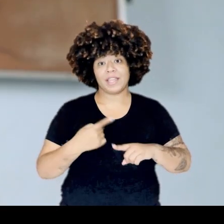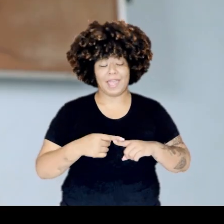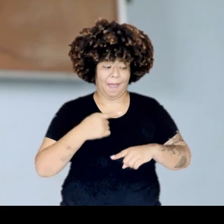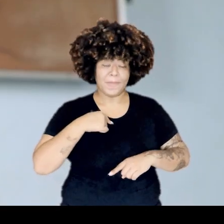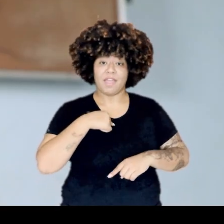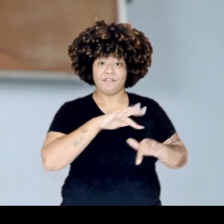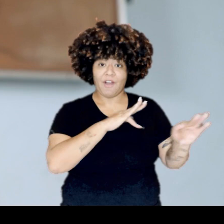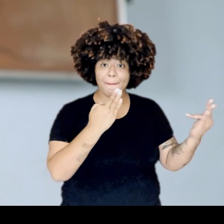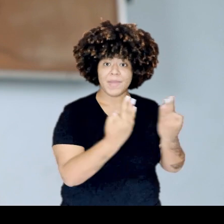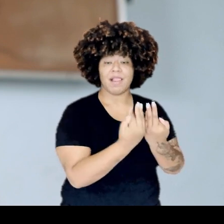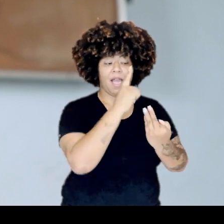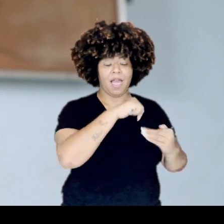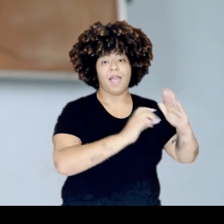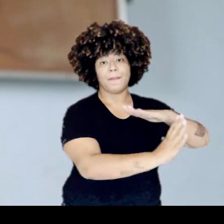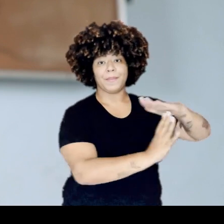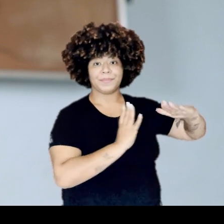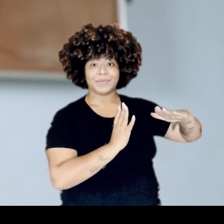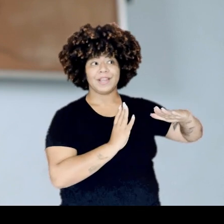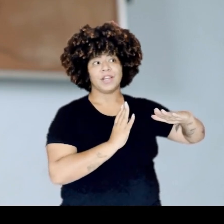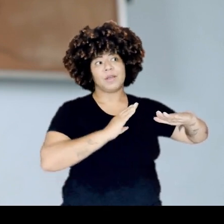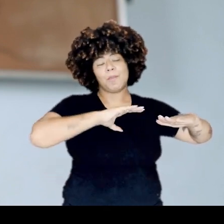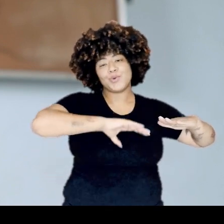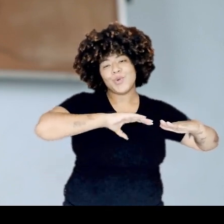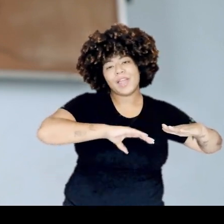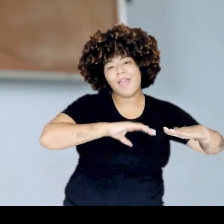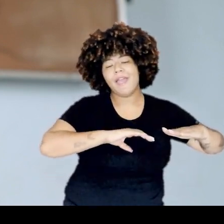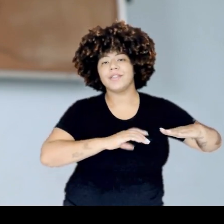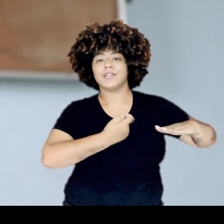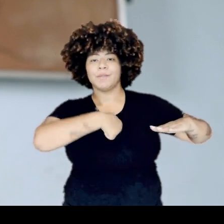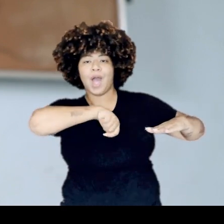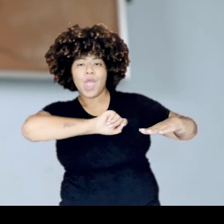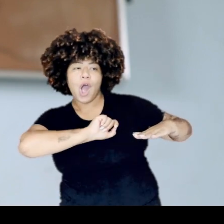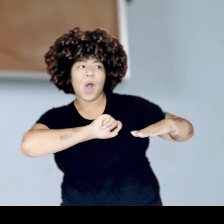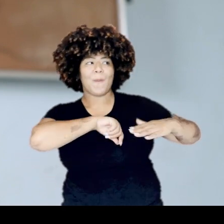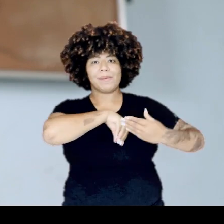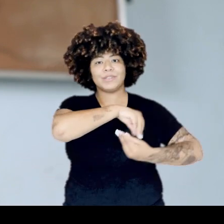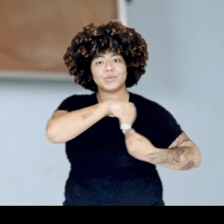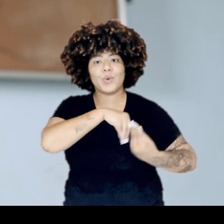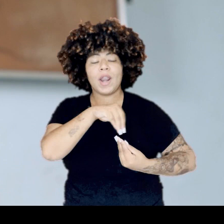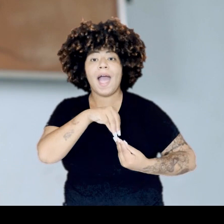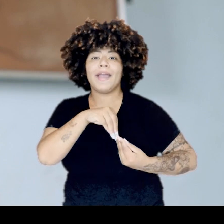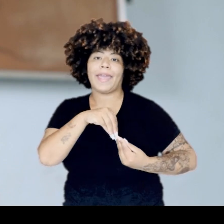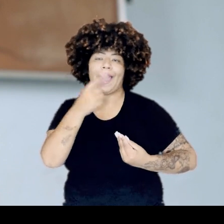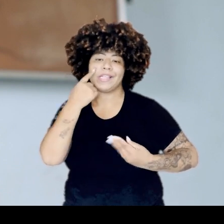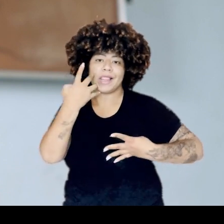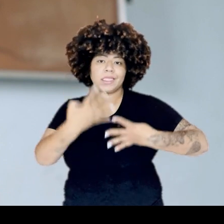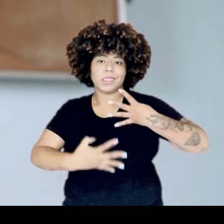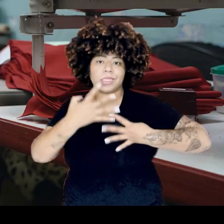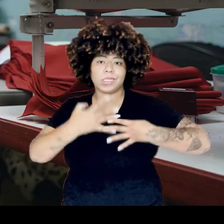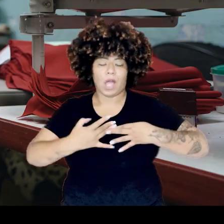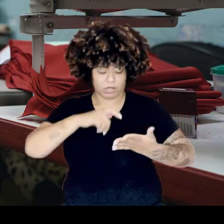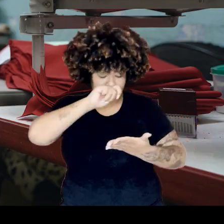imigrantes, né? A gente meio que fala um portunhol em casa, umas pessoas falam português, umas espanhol. E aí meio que confundiu a minha